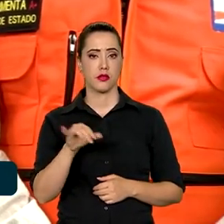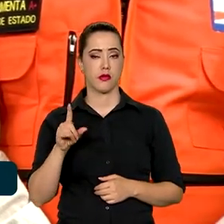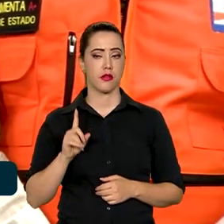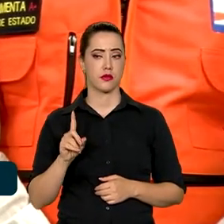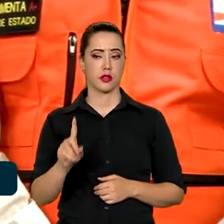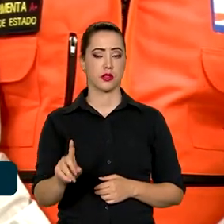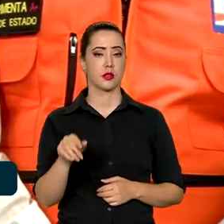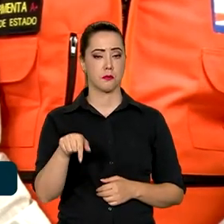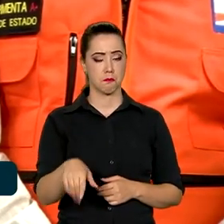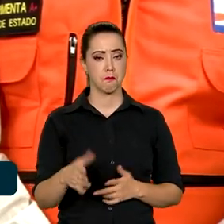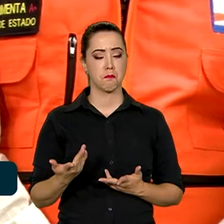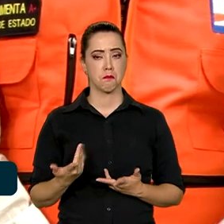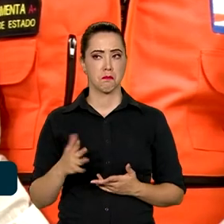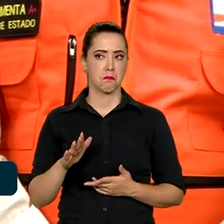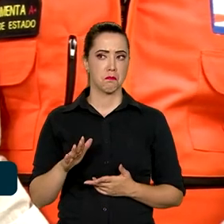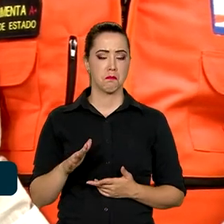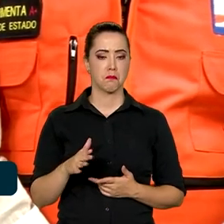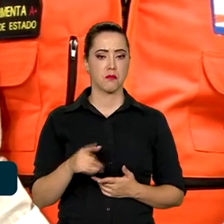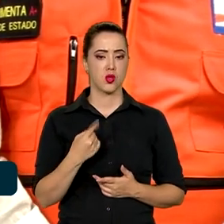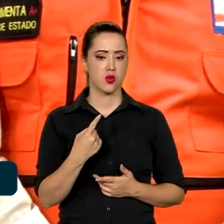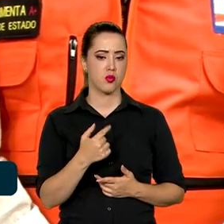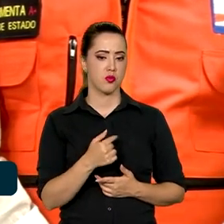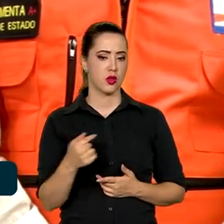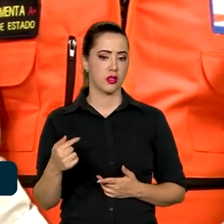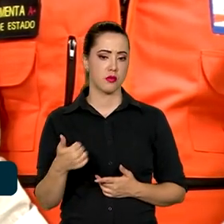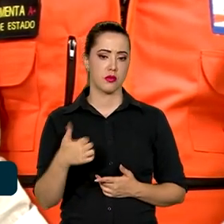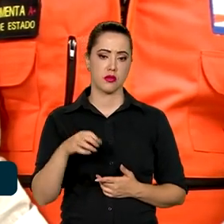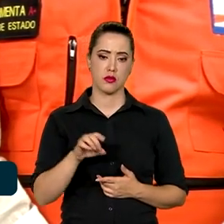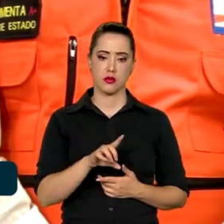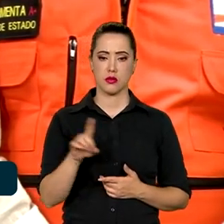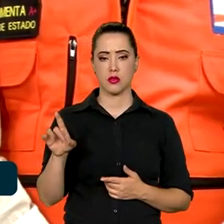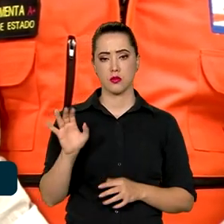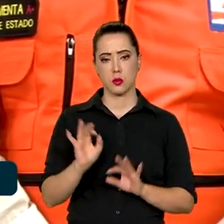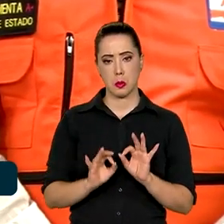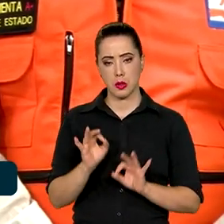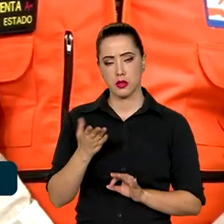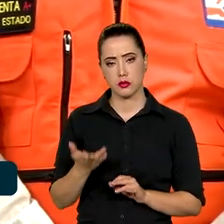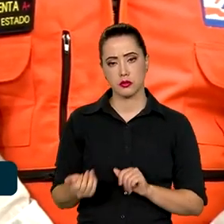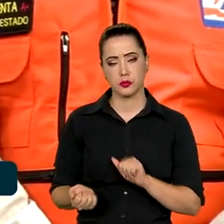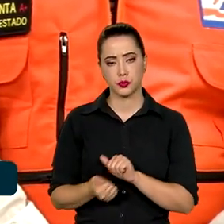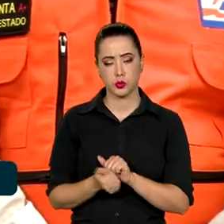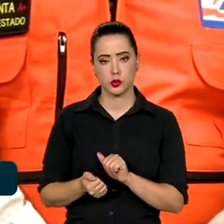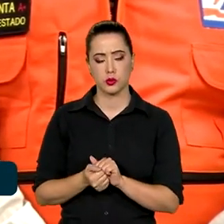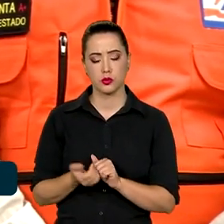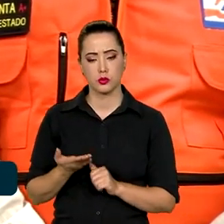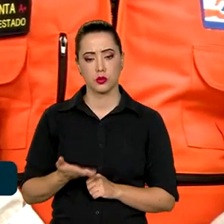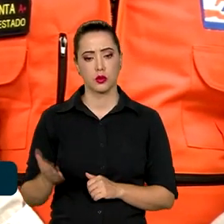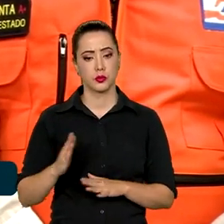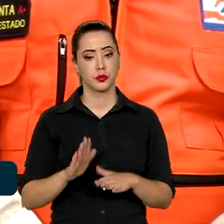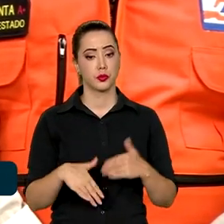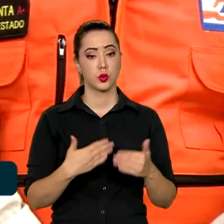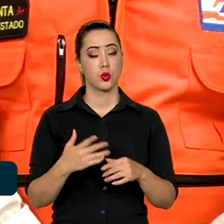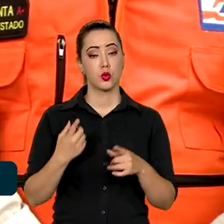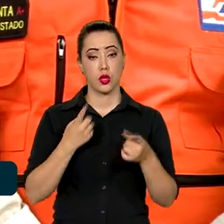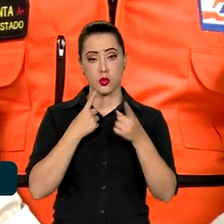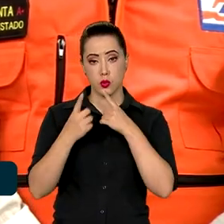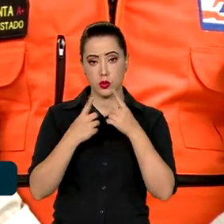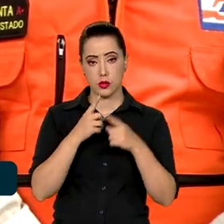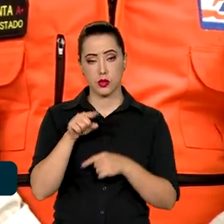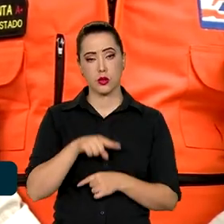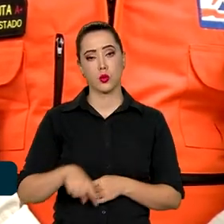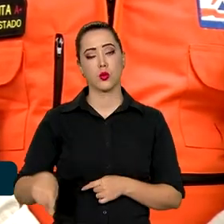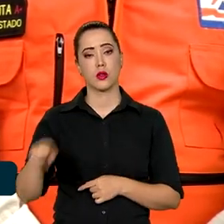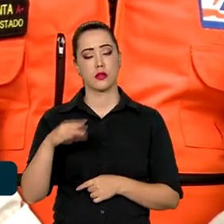dentro de uma semana, dez dias, para continuar o debate com essas